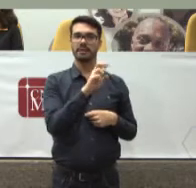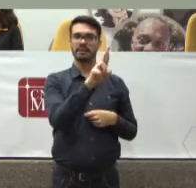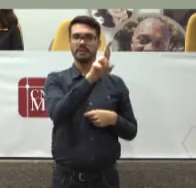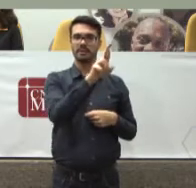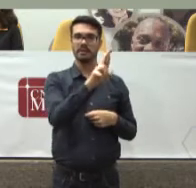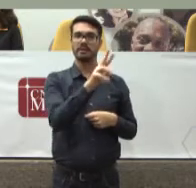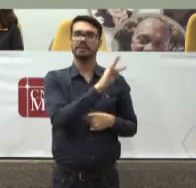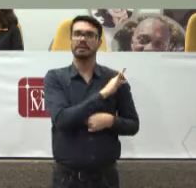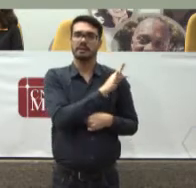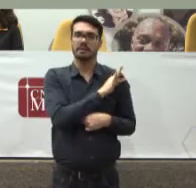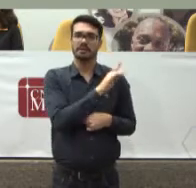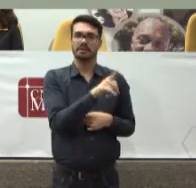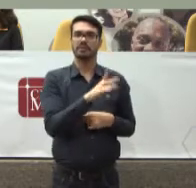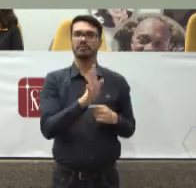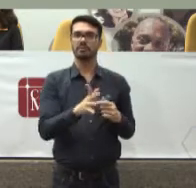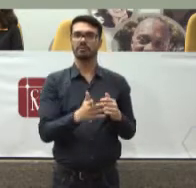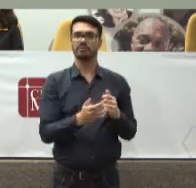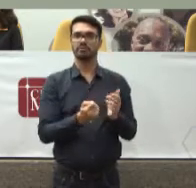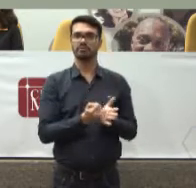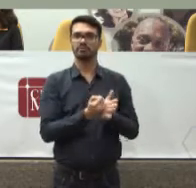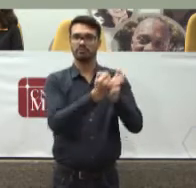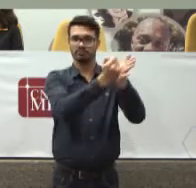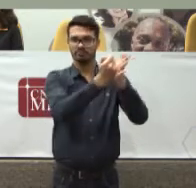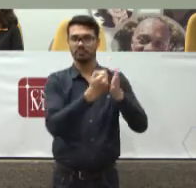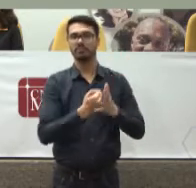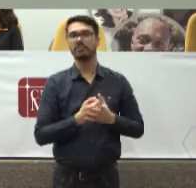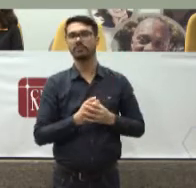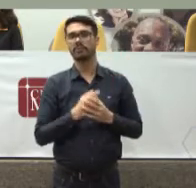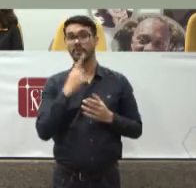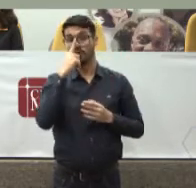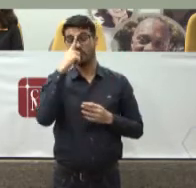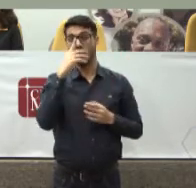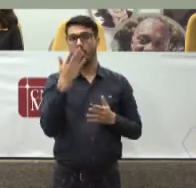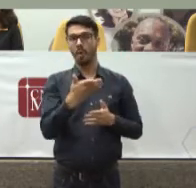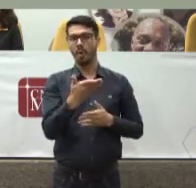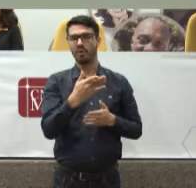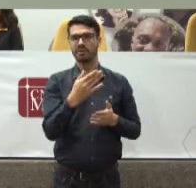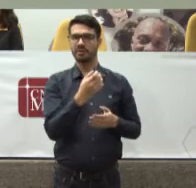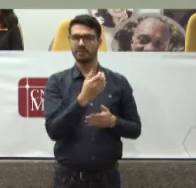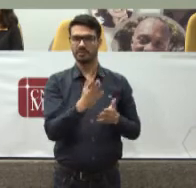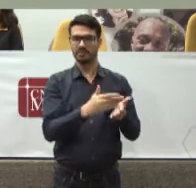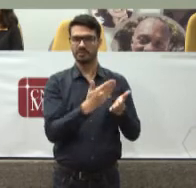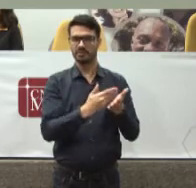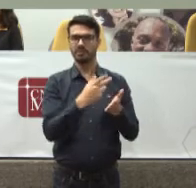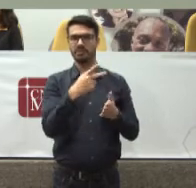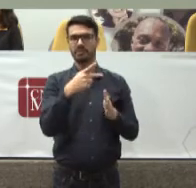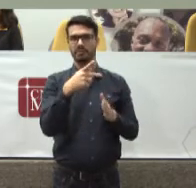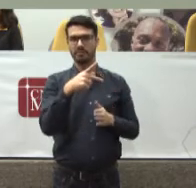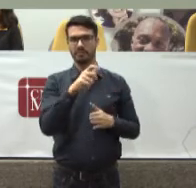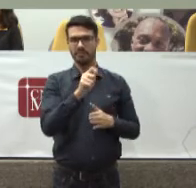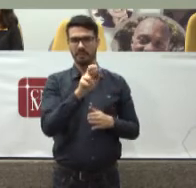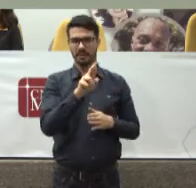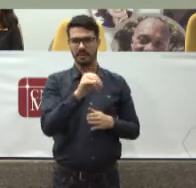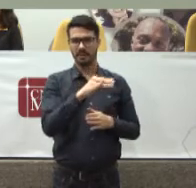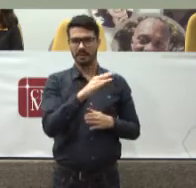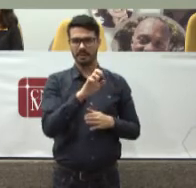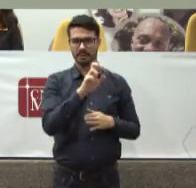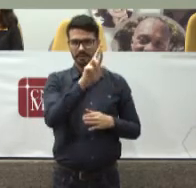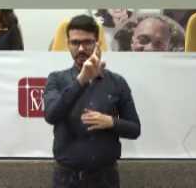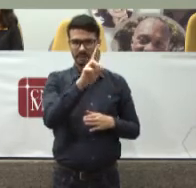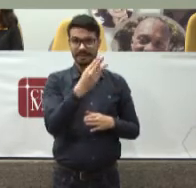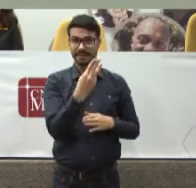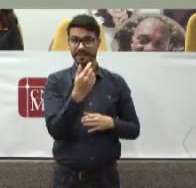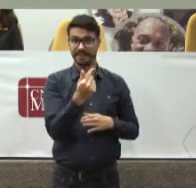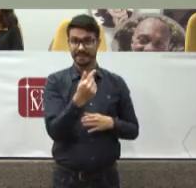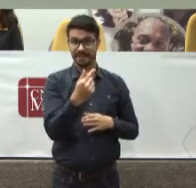Que são patrocinados Pelo projeto Hoje nós temos 37 pareceres Técnicos Científicos Arquivados No banco